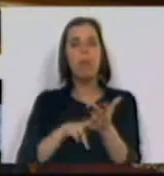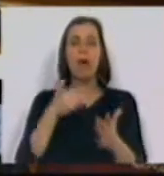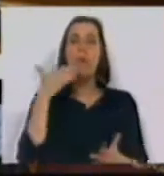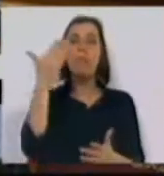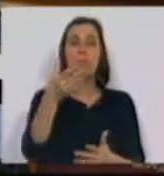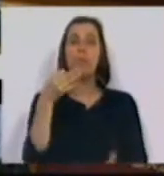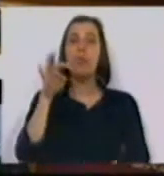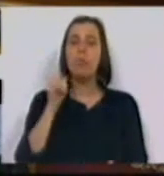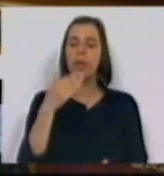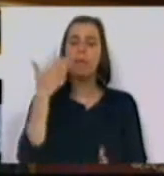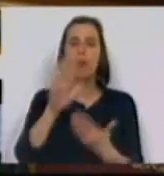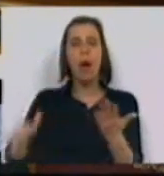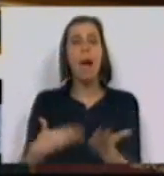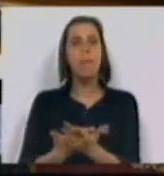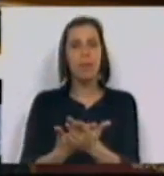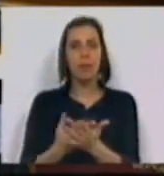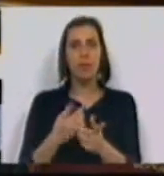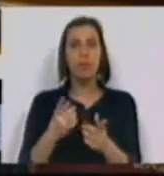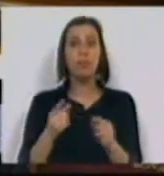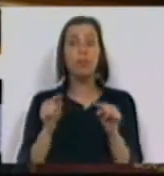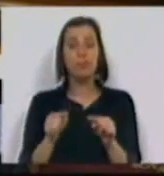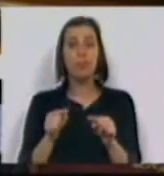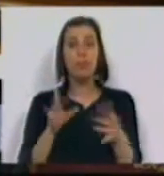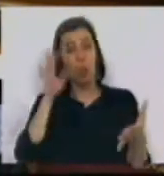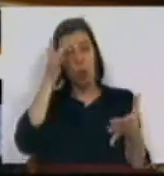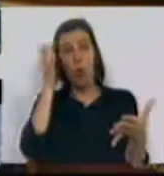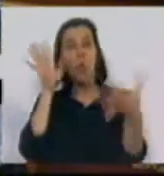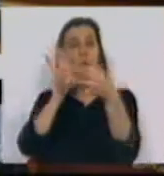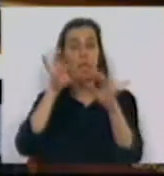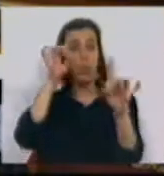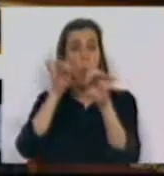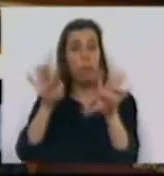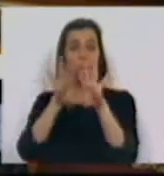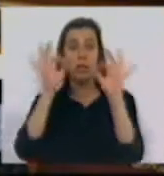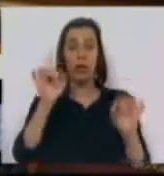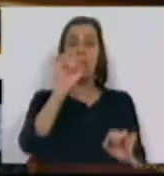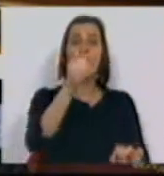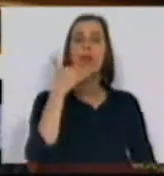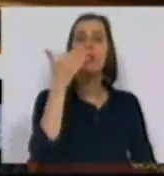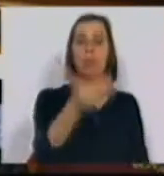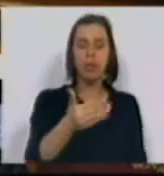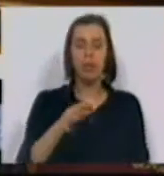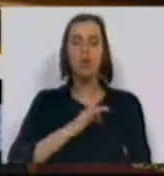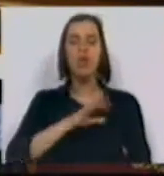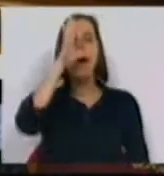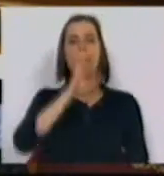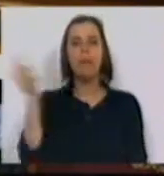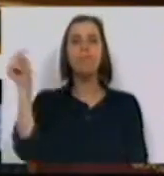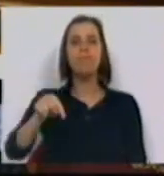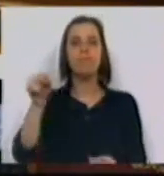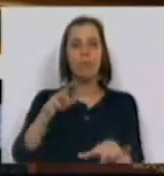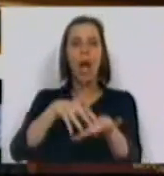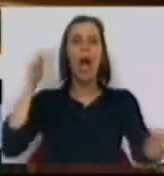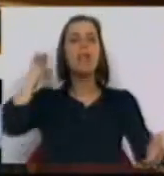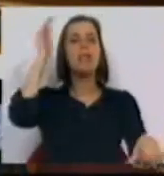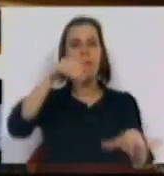pedido que o Partido Socialista apresentou, uma vez que parte coincide com o objeto do vosso pedido, para que o Ministro venha à